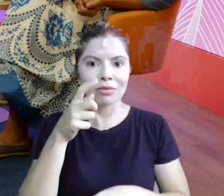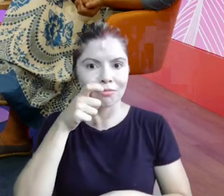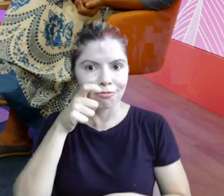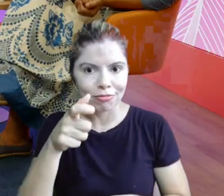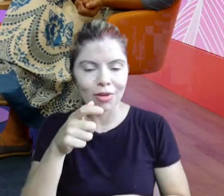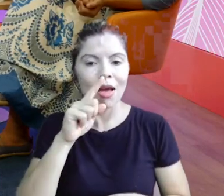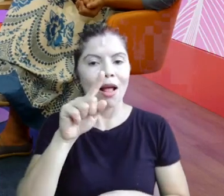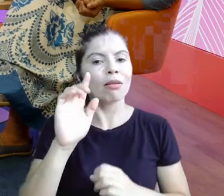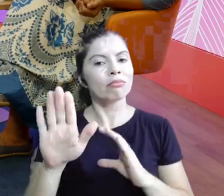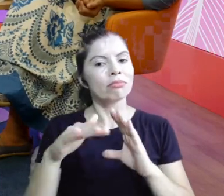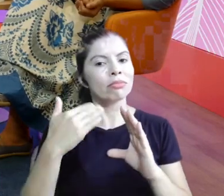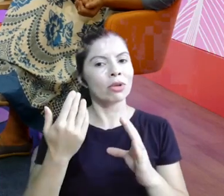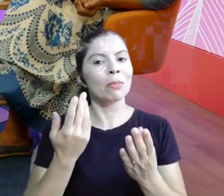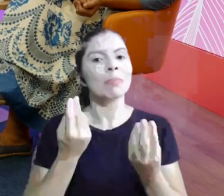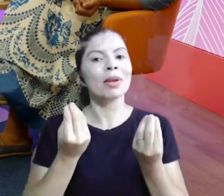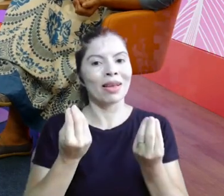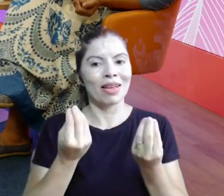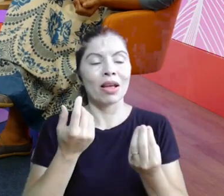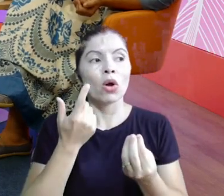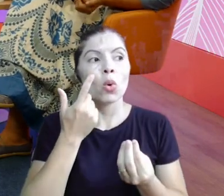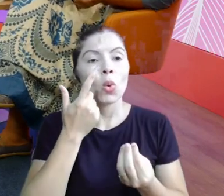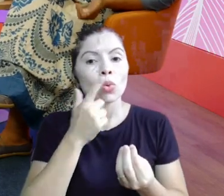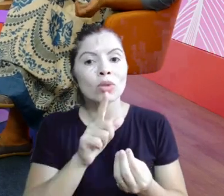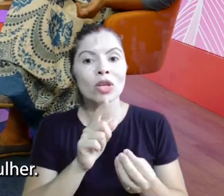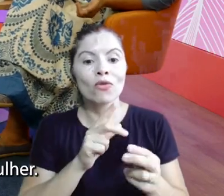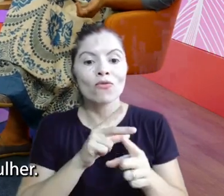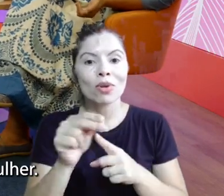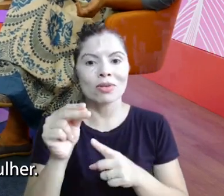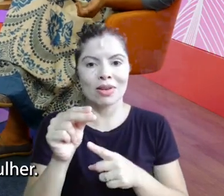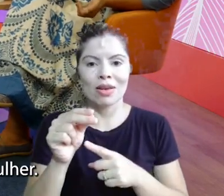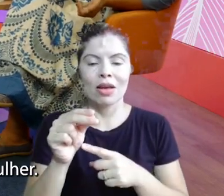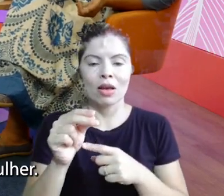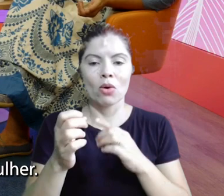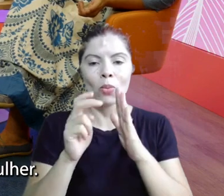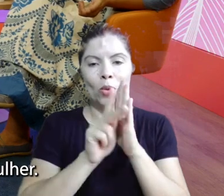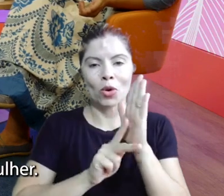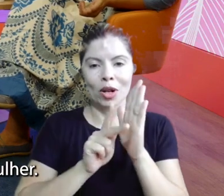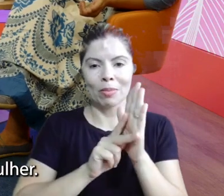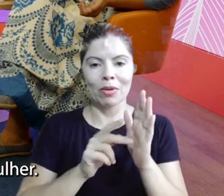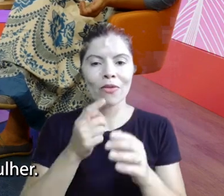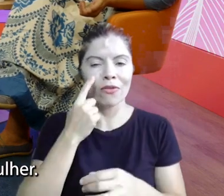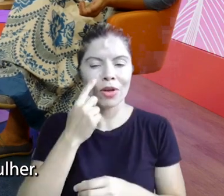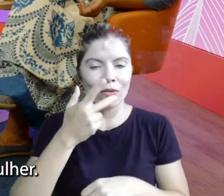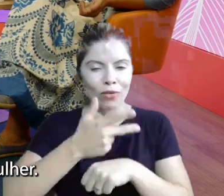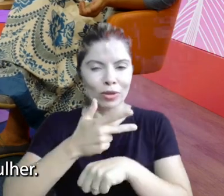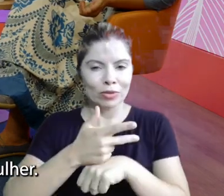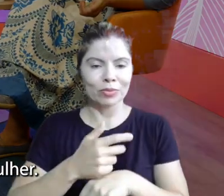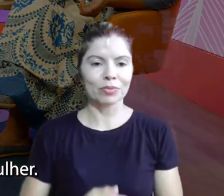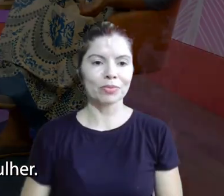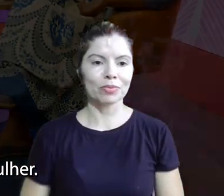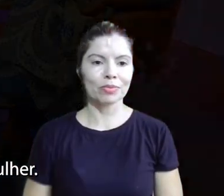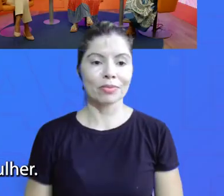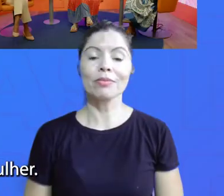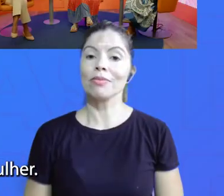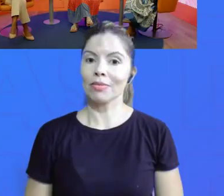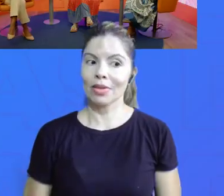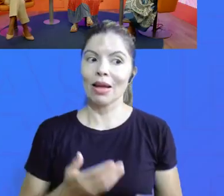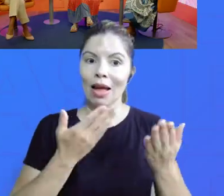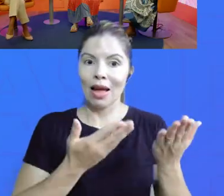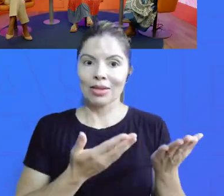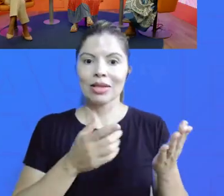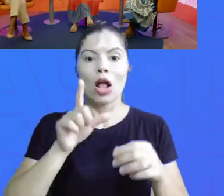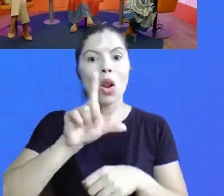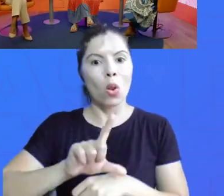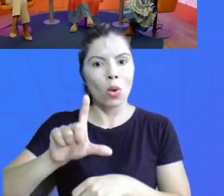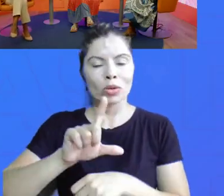que a Lília enviou para participar do prêmio Sebrae Mulher de Negócios. Vamos conhecer um pouco mais essa mulher. A